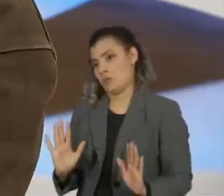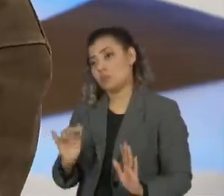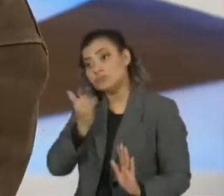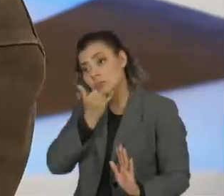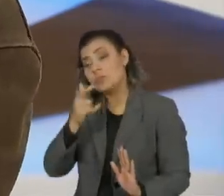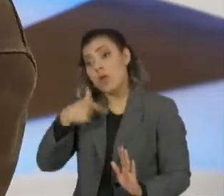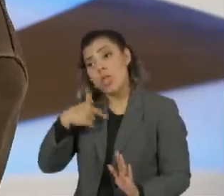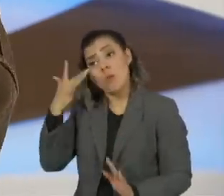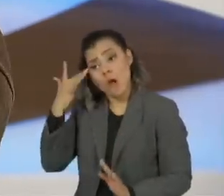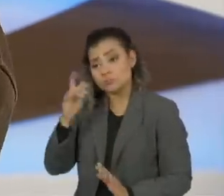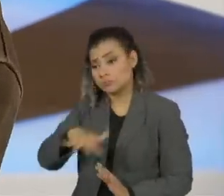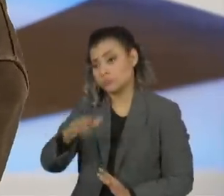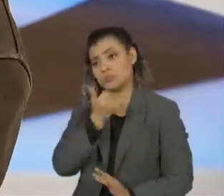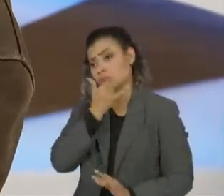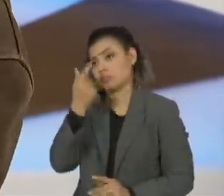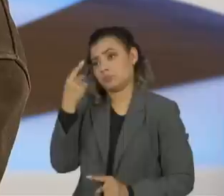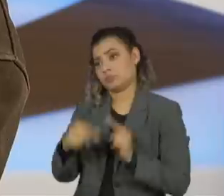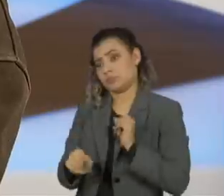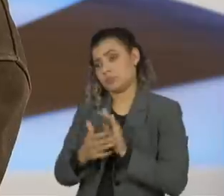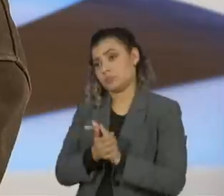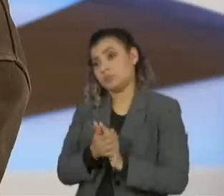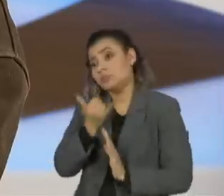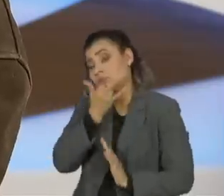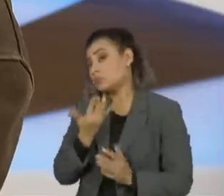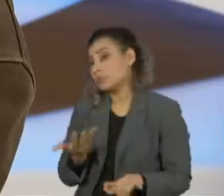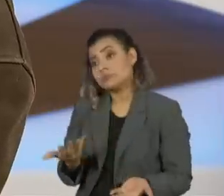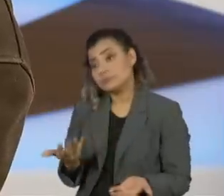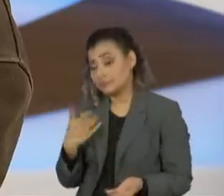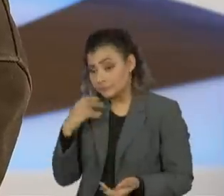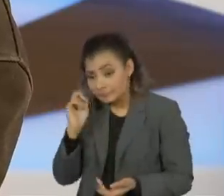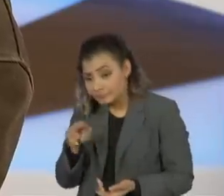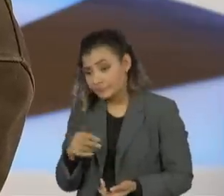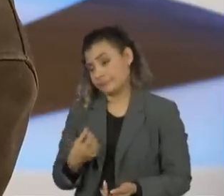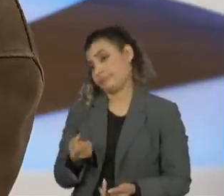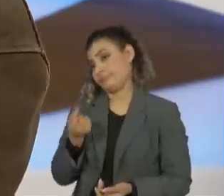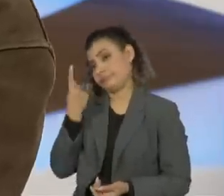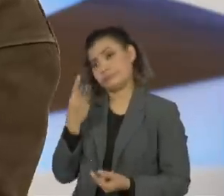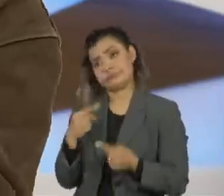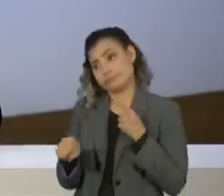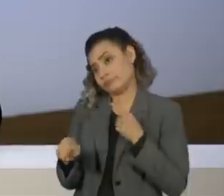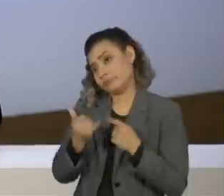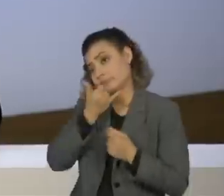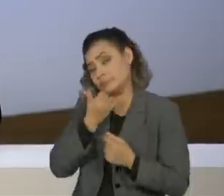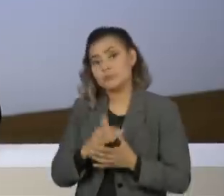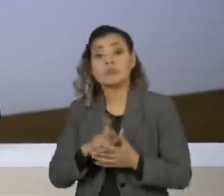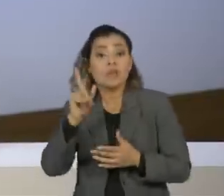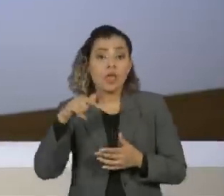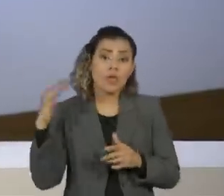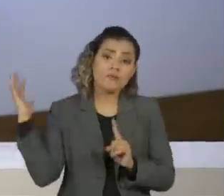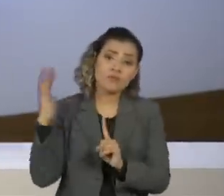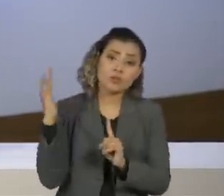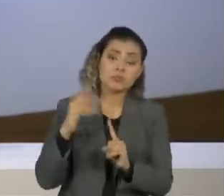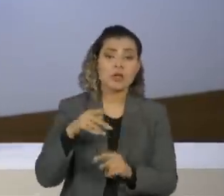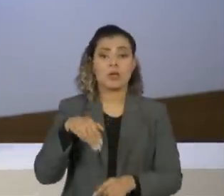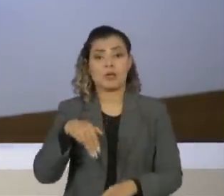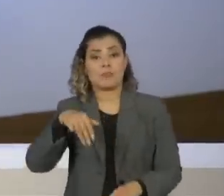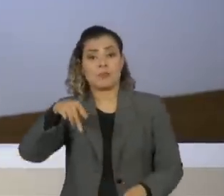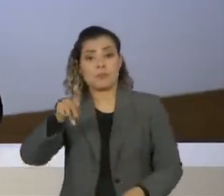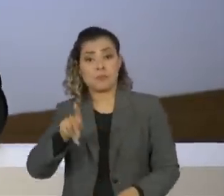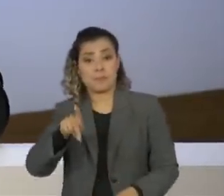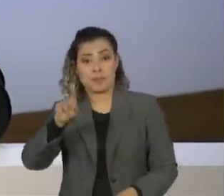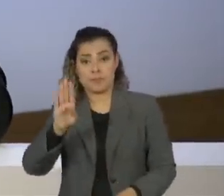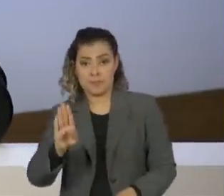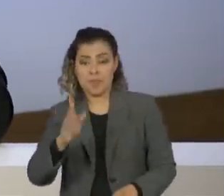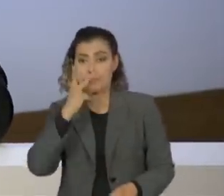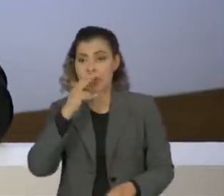acho que aquilo tem mau gosto. Chamei de mau gosto que vi, de mau gosto, mau gosto. Mas isso não é uma tendência que surgiu com MPB de querer dividir música